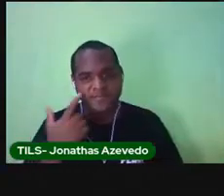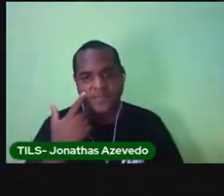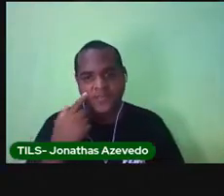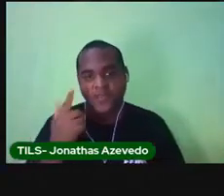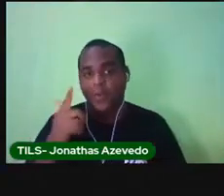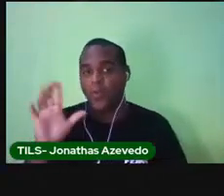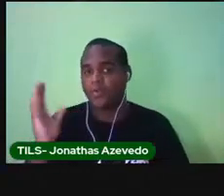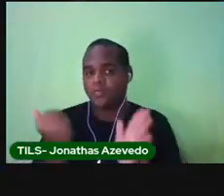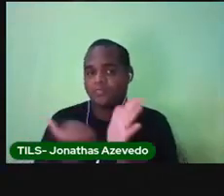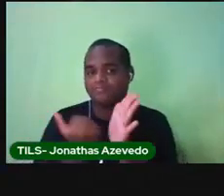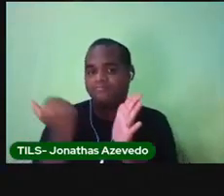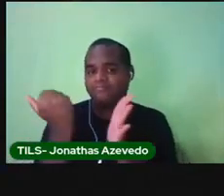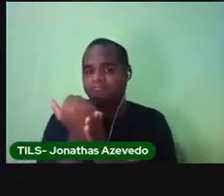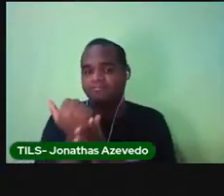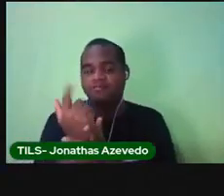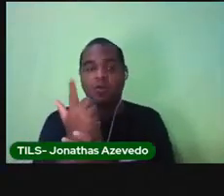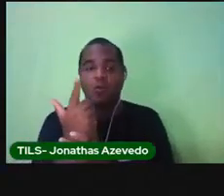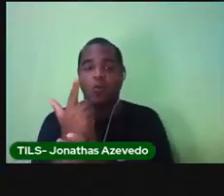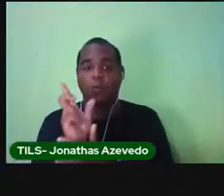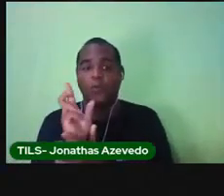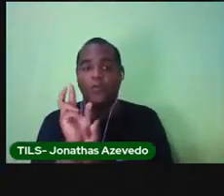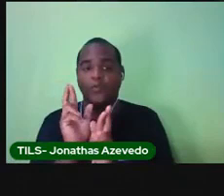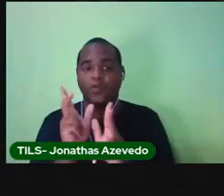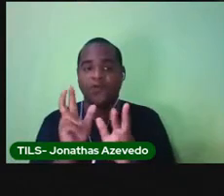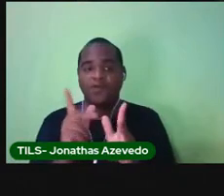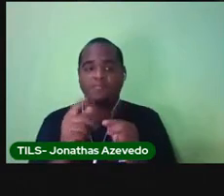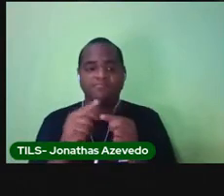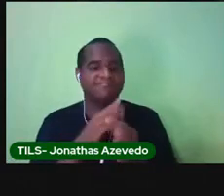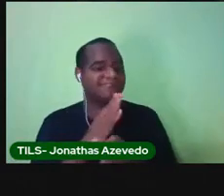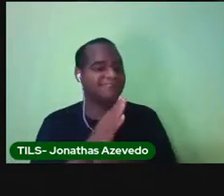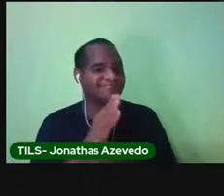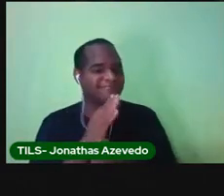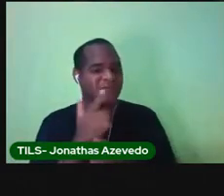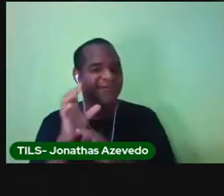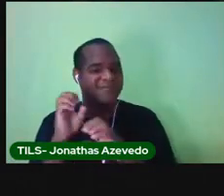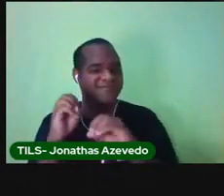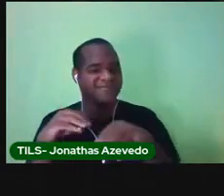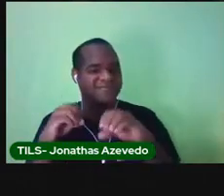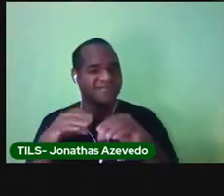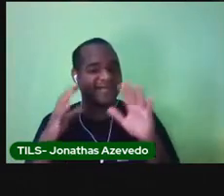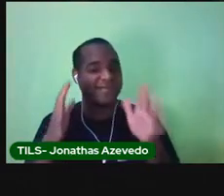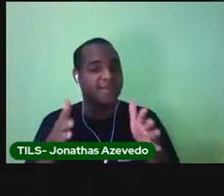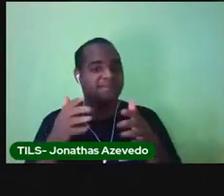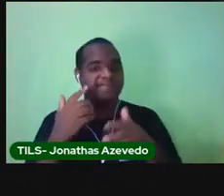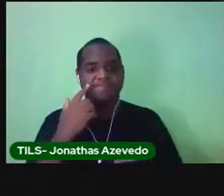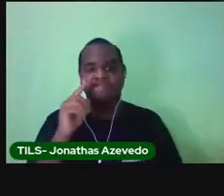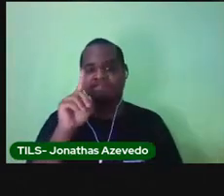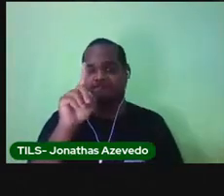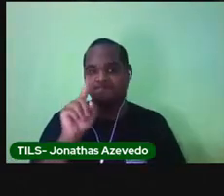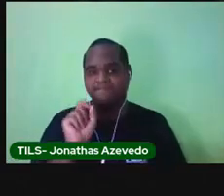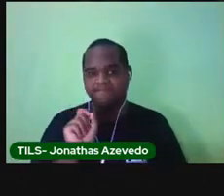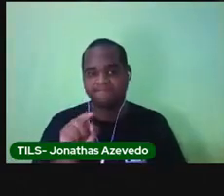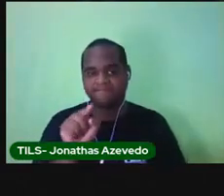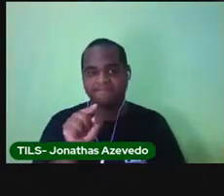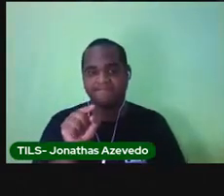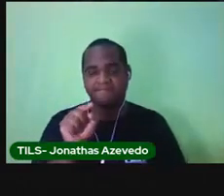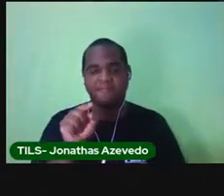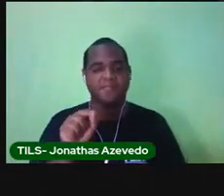com outro ponto que também conhecemos durante as nossas aulas o ponto de exclamação